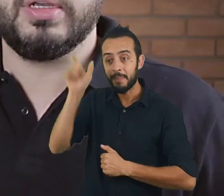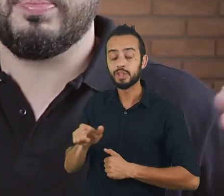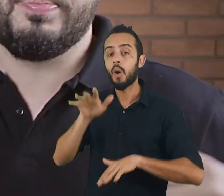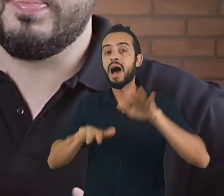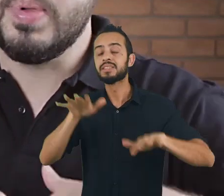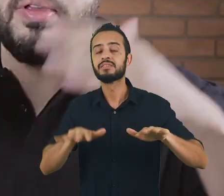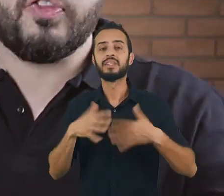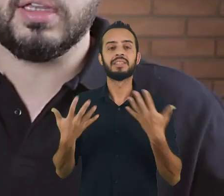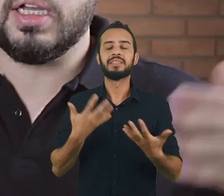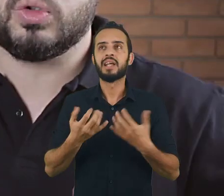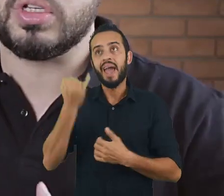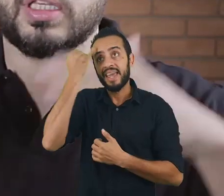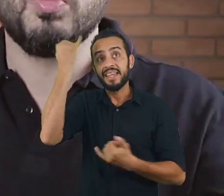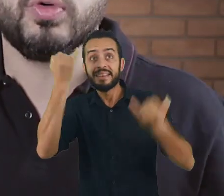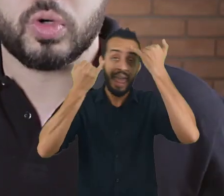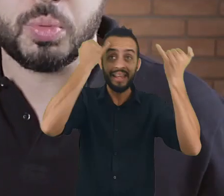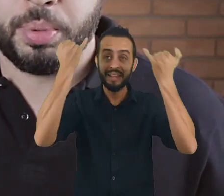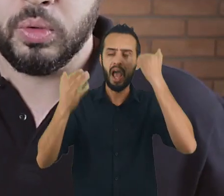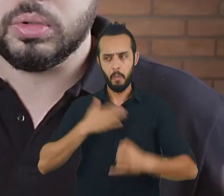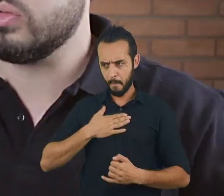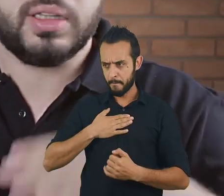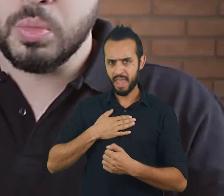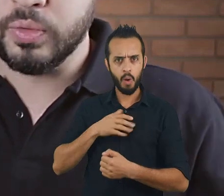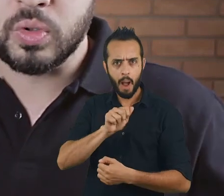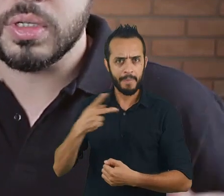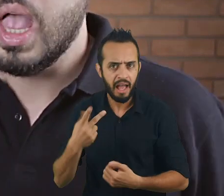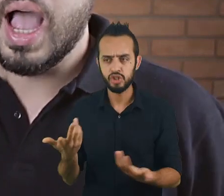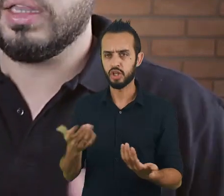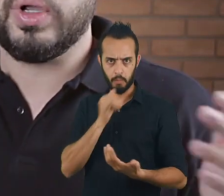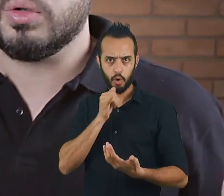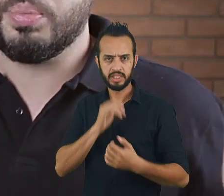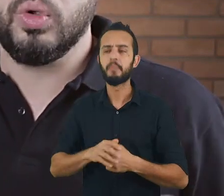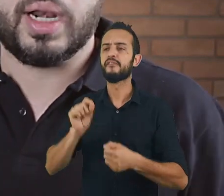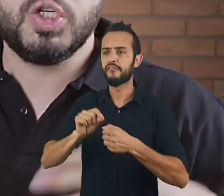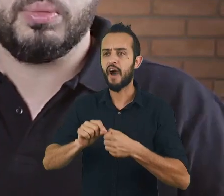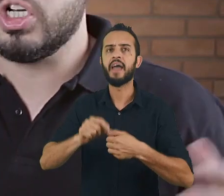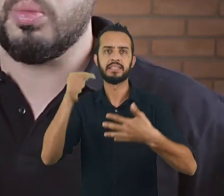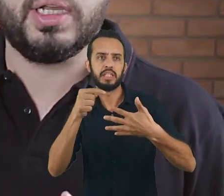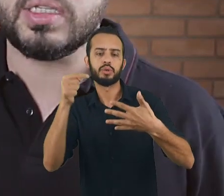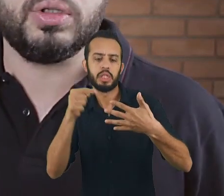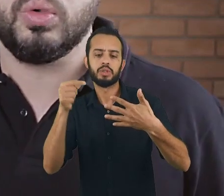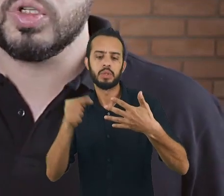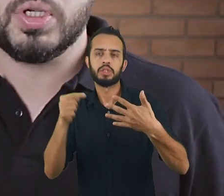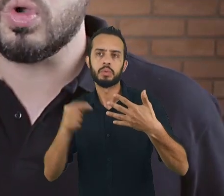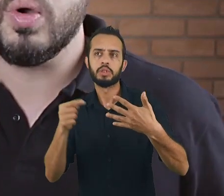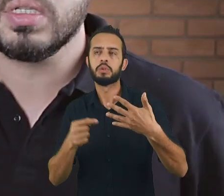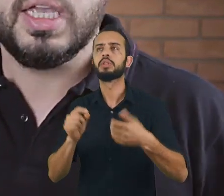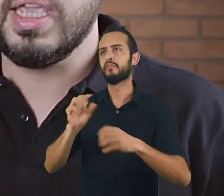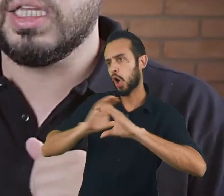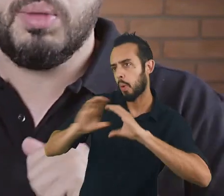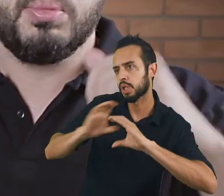simplesmente inventa trocentas mil funções para o produto. Trocentas mil funções. Ah, então eu quero que o meu produto, além de permitir a comunicação entre duas